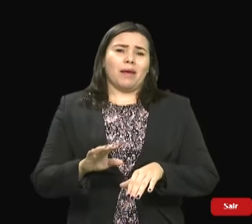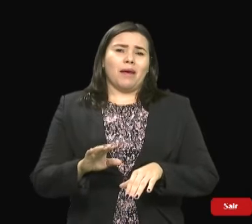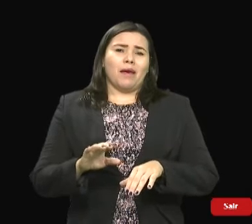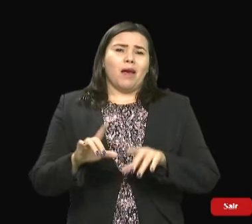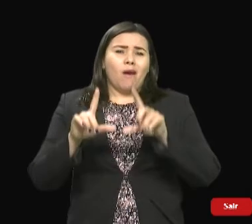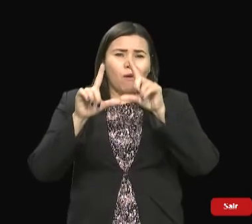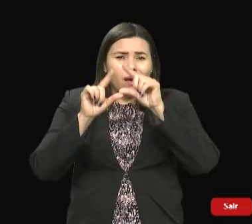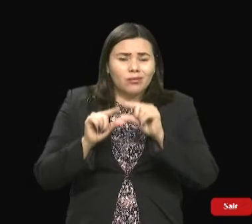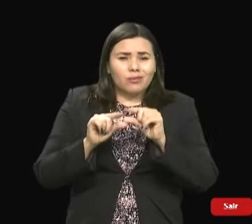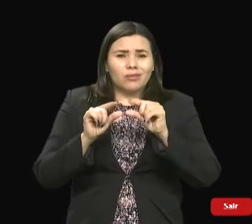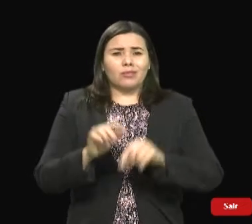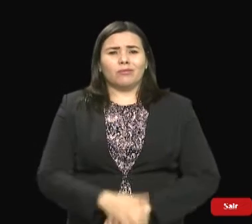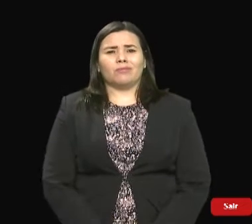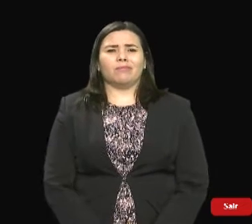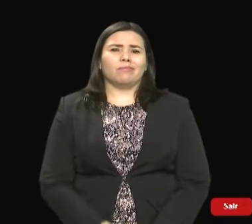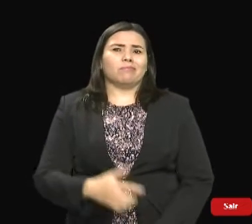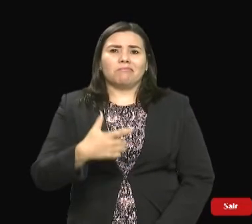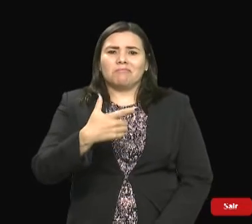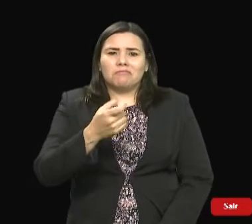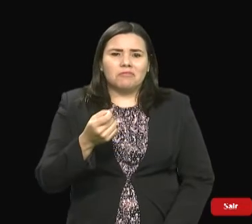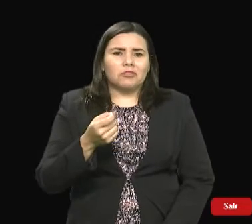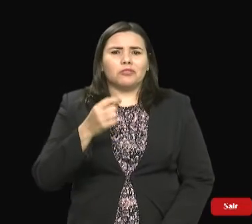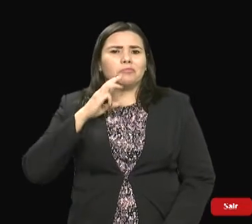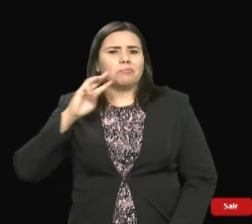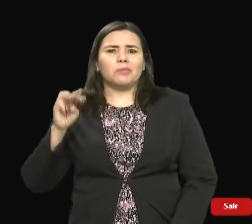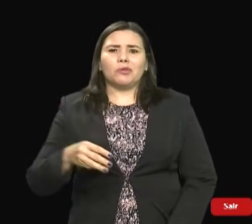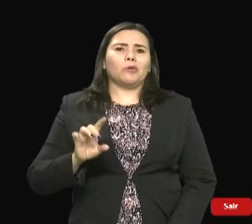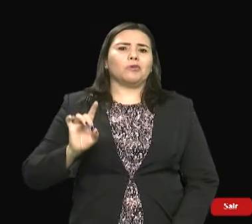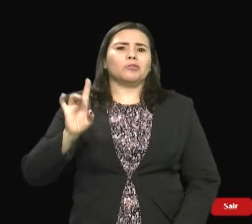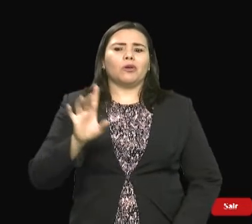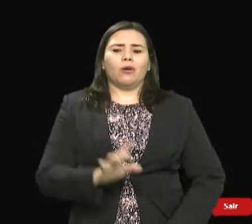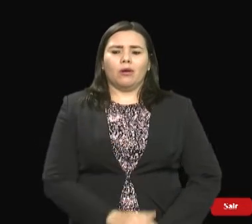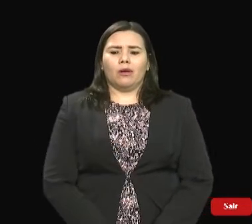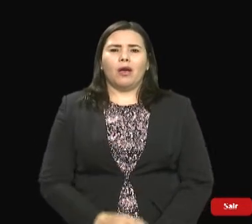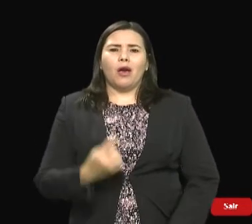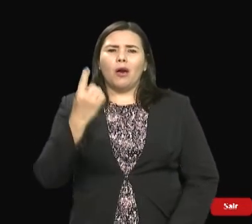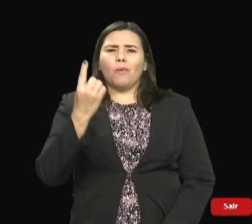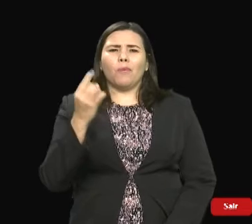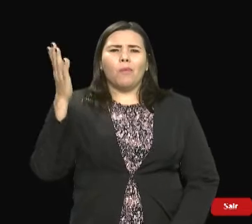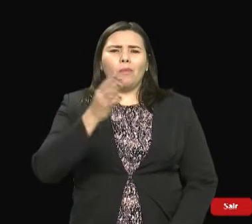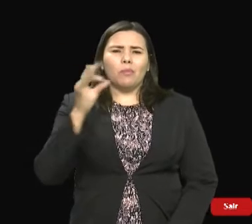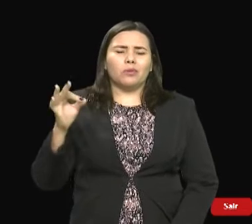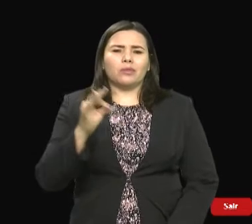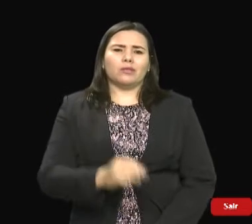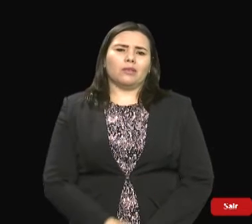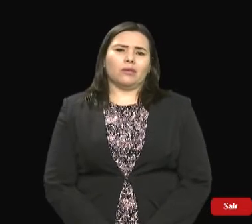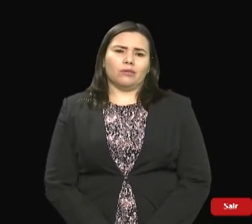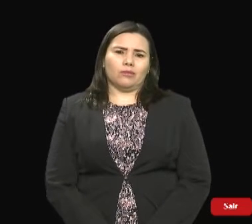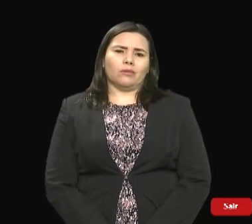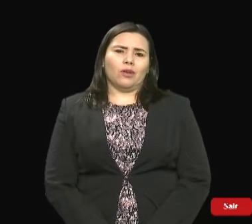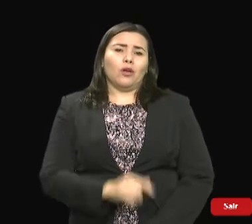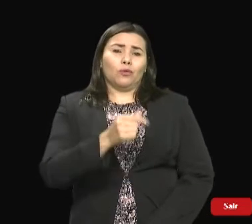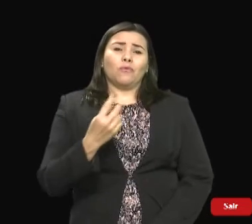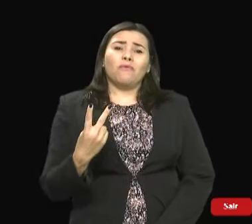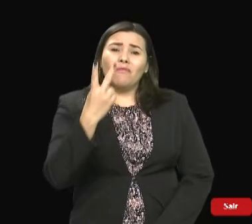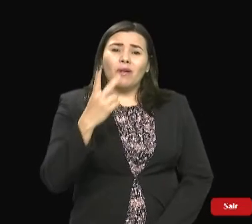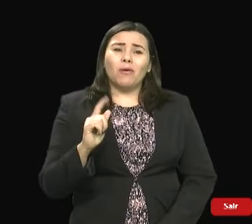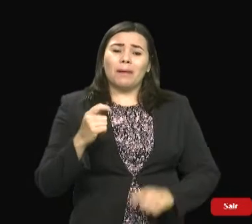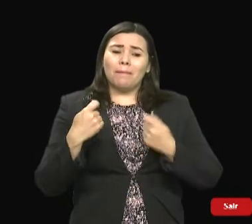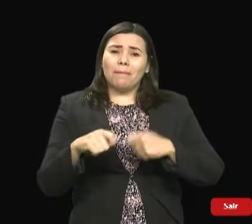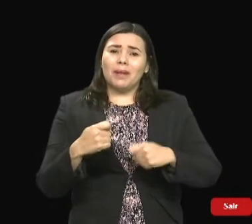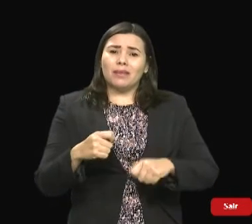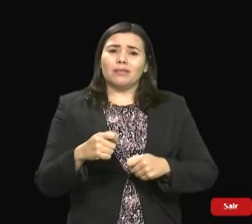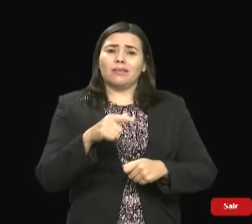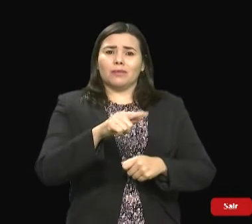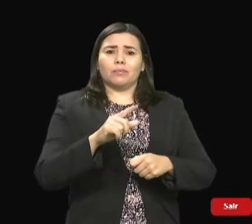seja, a gente está falando em 1% do custo total. Achei que a bancada poderia ter sido um pouco mais generosa,